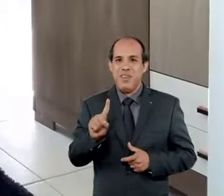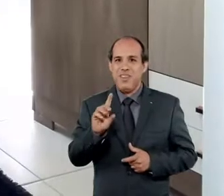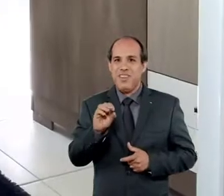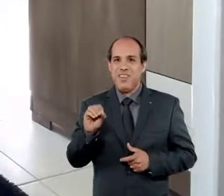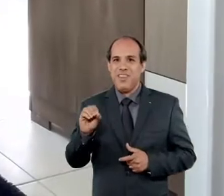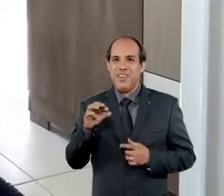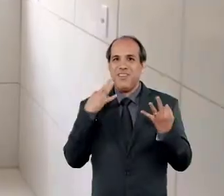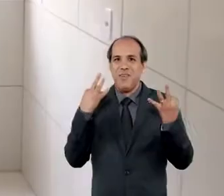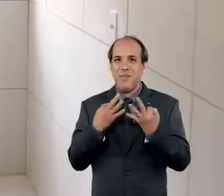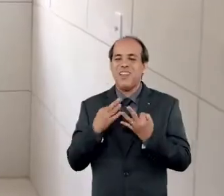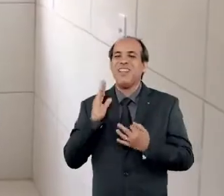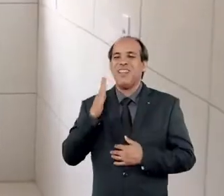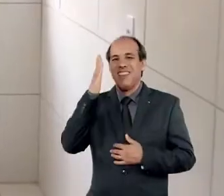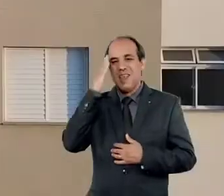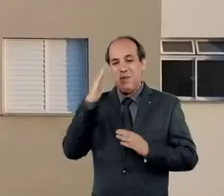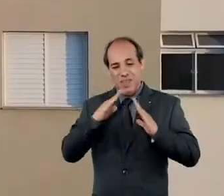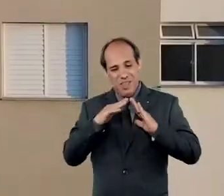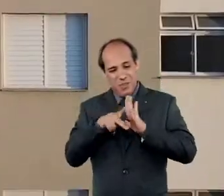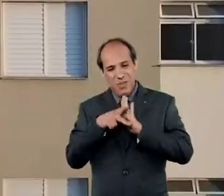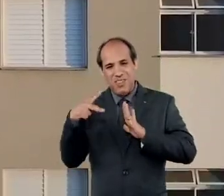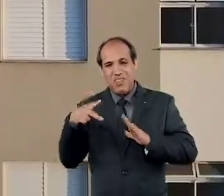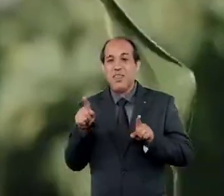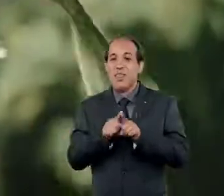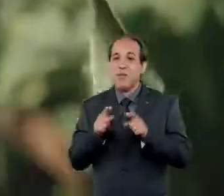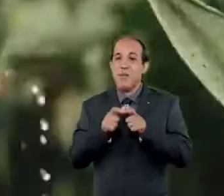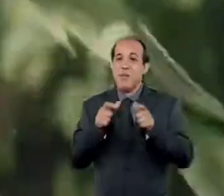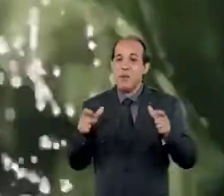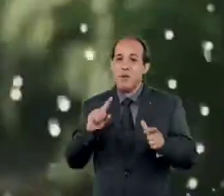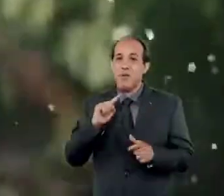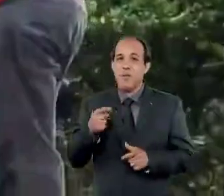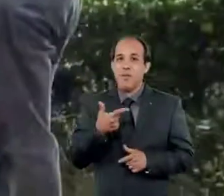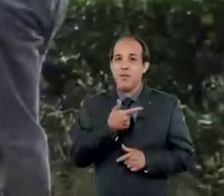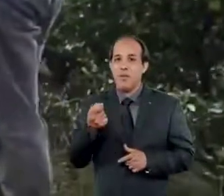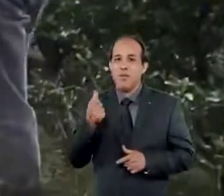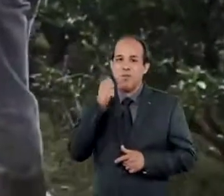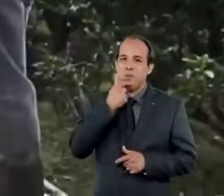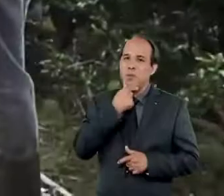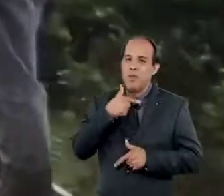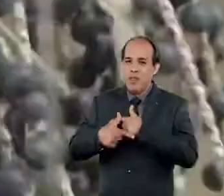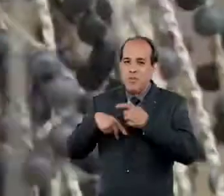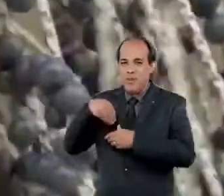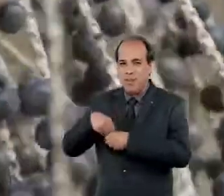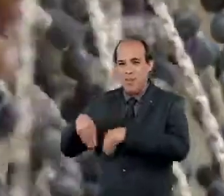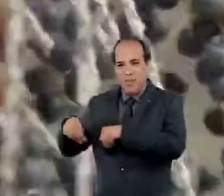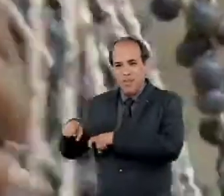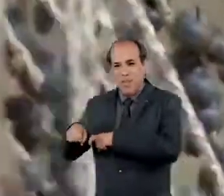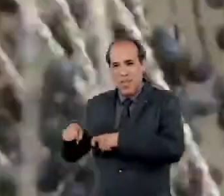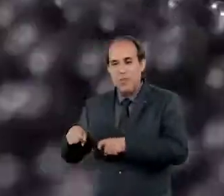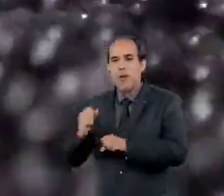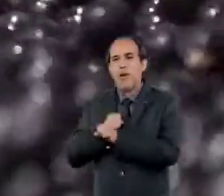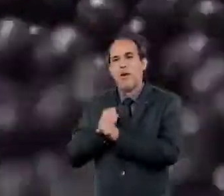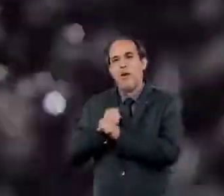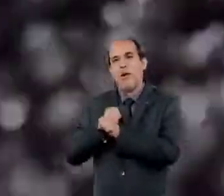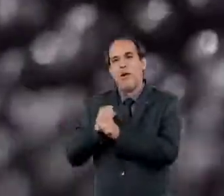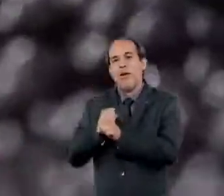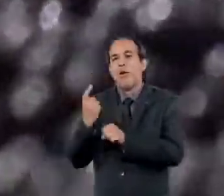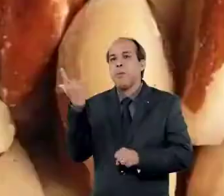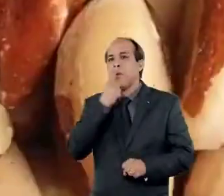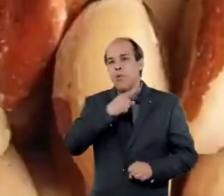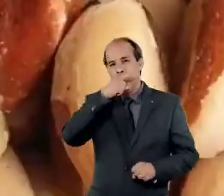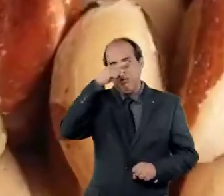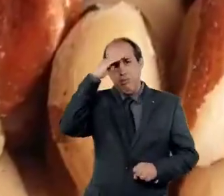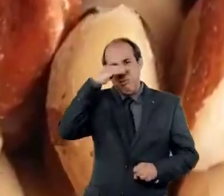1.100 famílias que agora têm uma casa própria. E os mais de 1.200 homens e mulheres do campo que depois de décadas